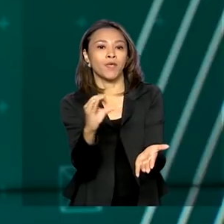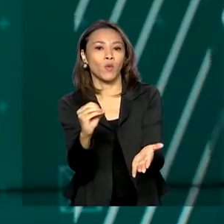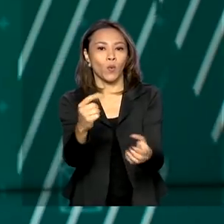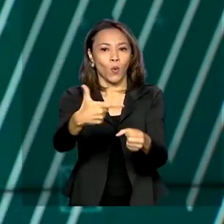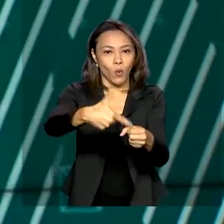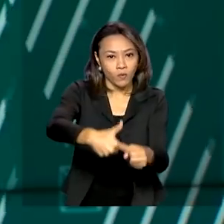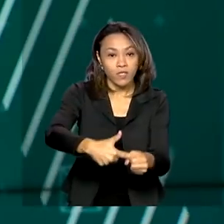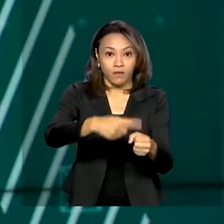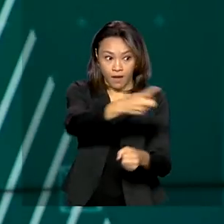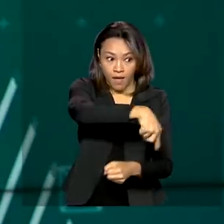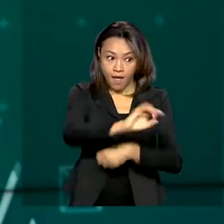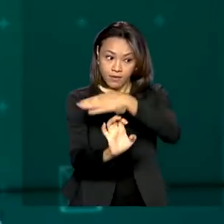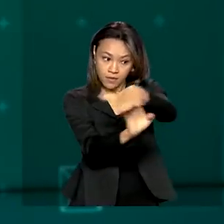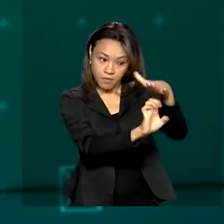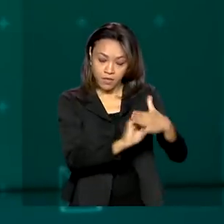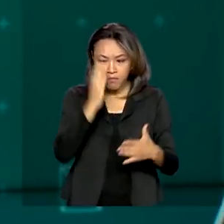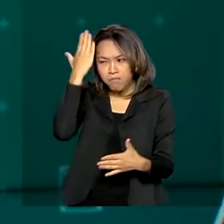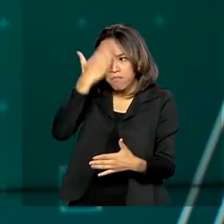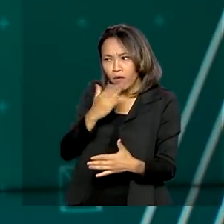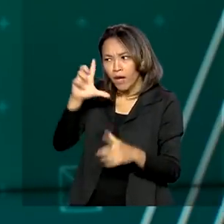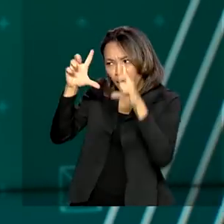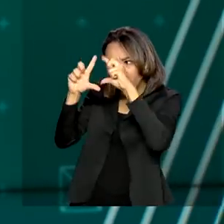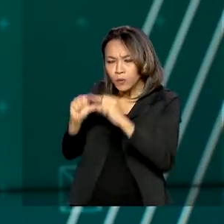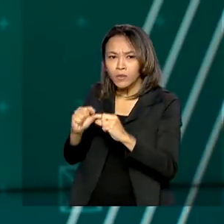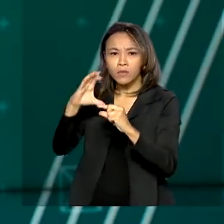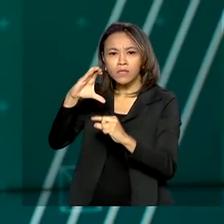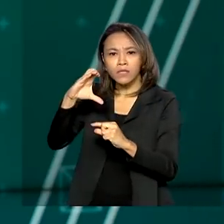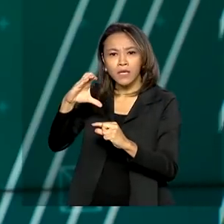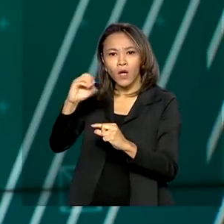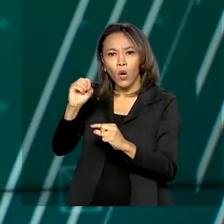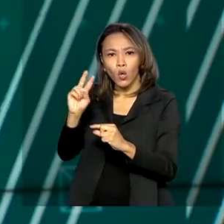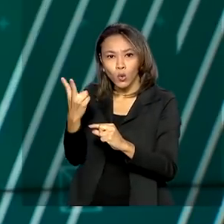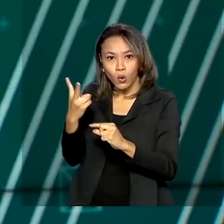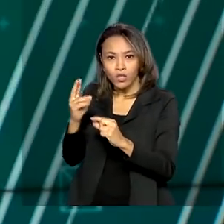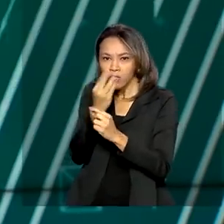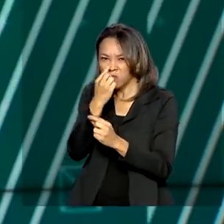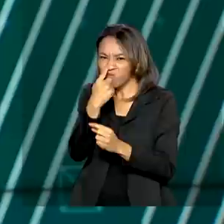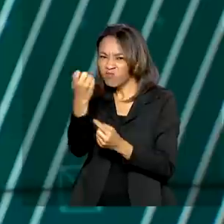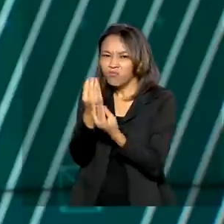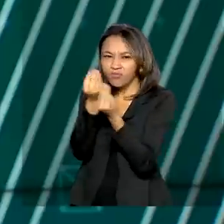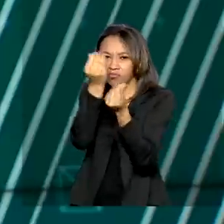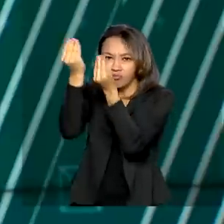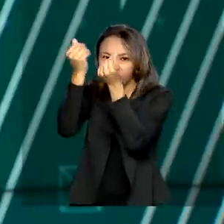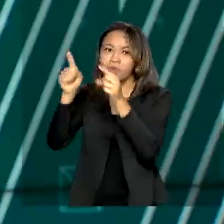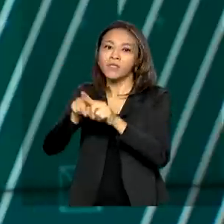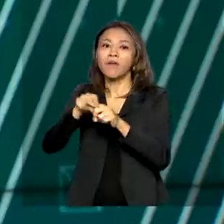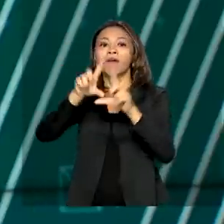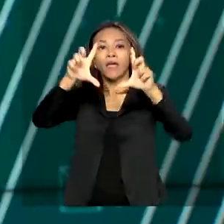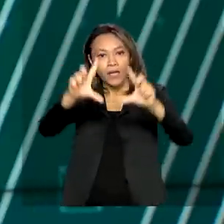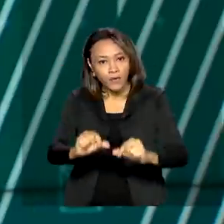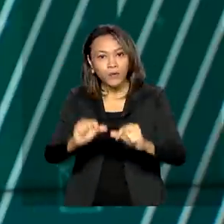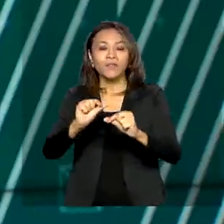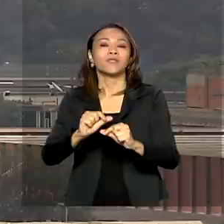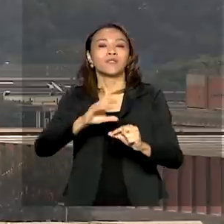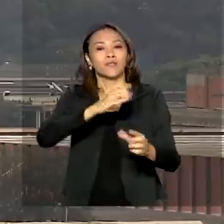empresas que comprovarem a redução da emissão de CO2, as taxas de juros dos financiamentos, vão ser menores.